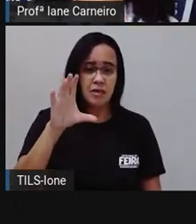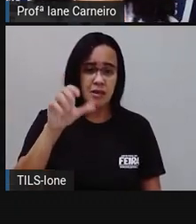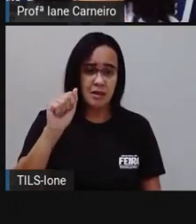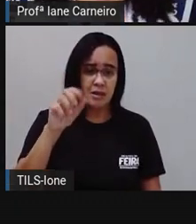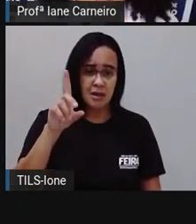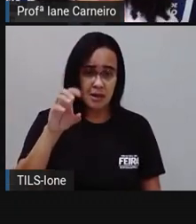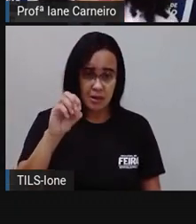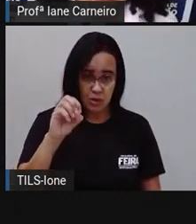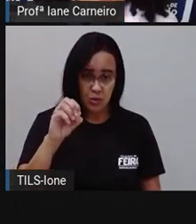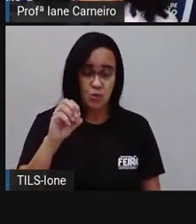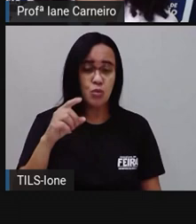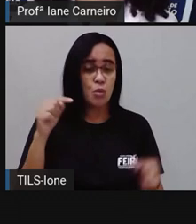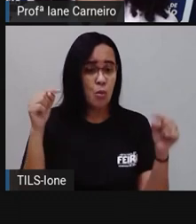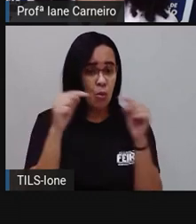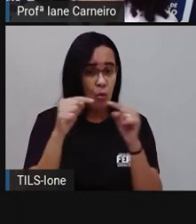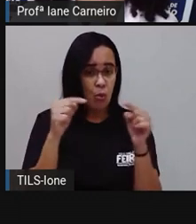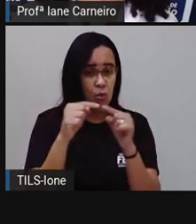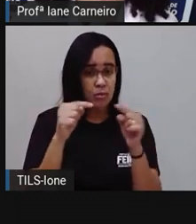Botou o I aqui, ó.